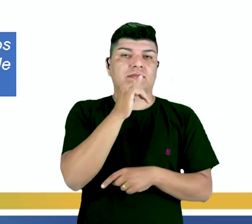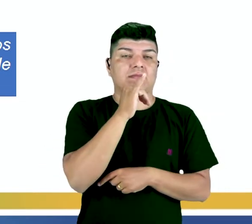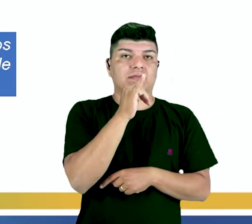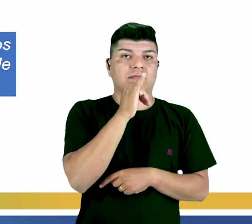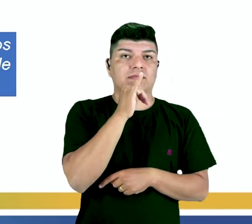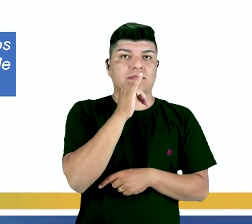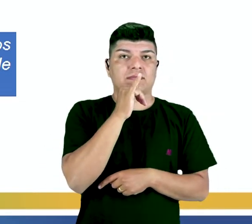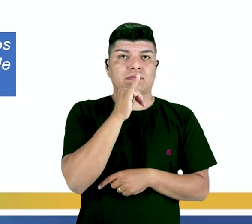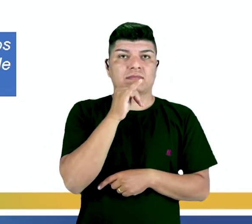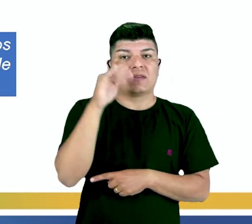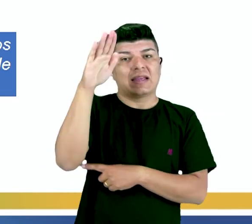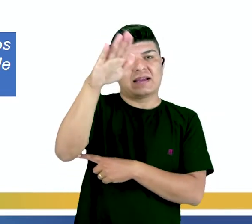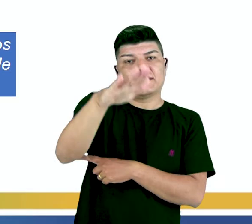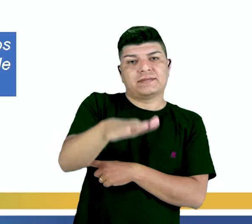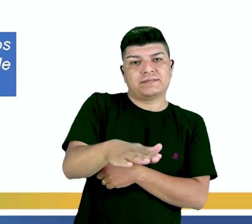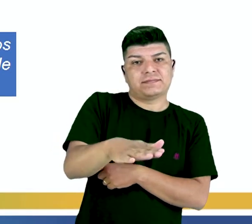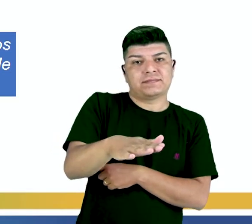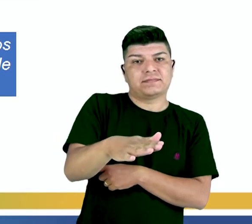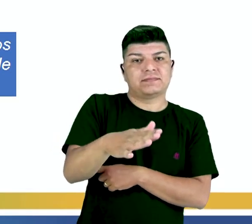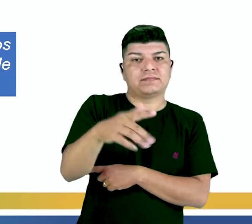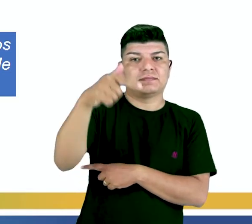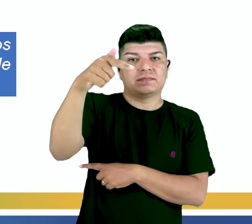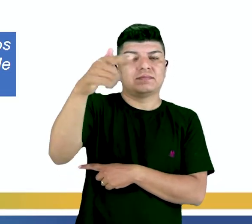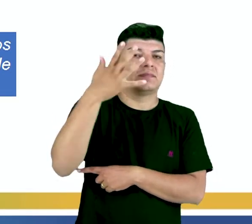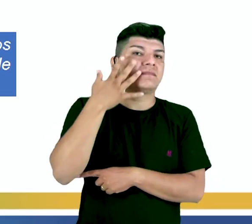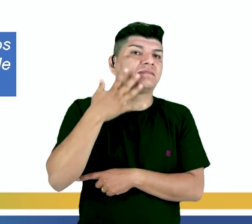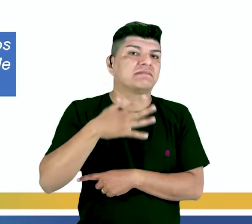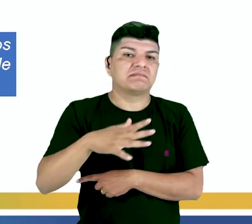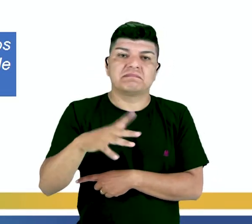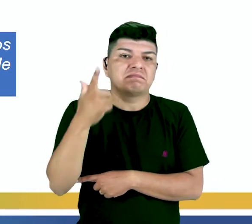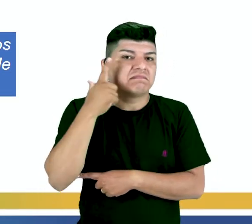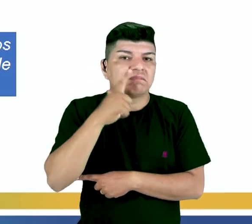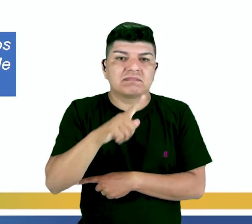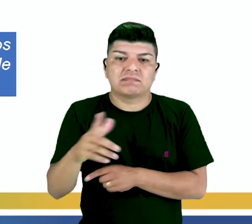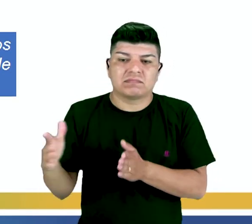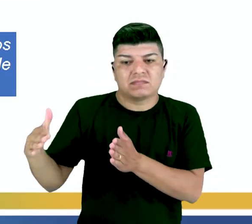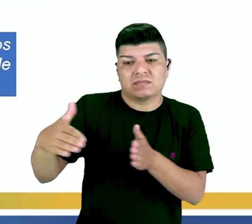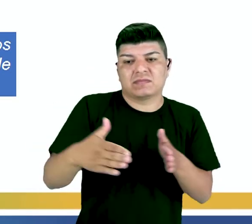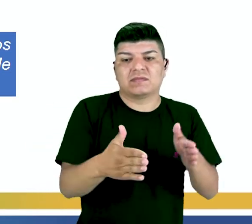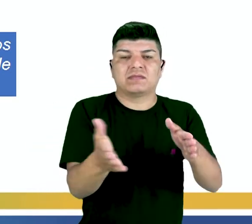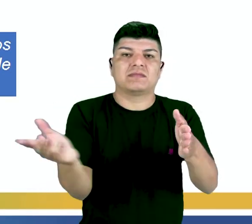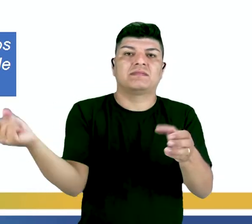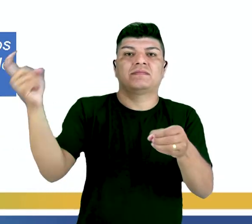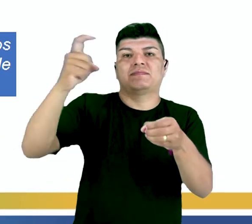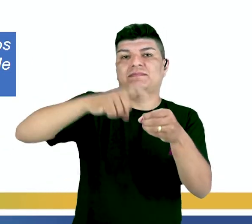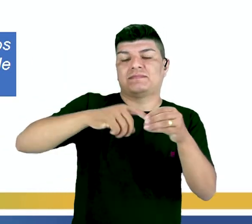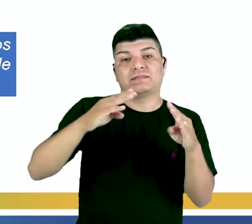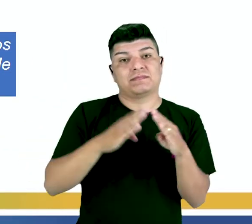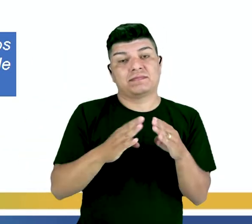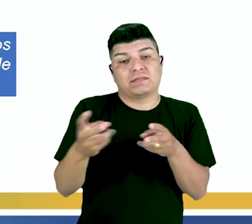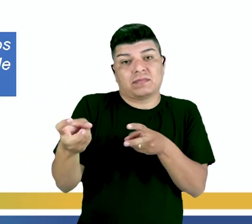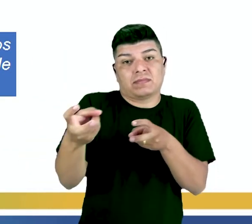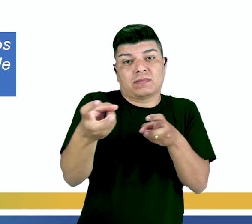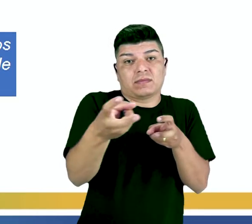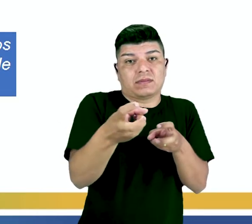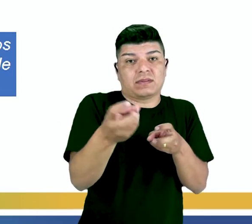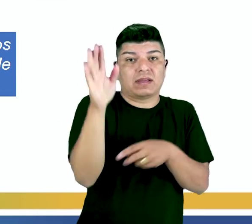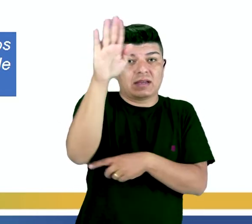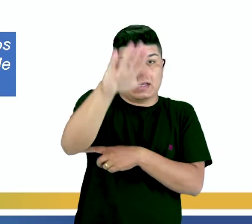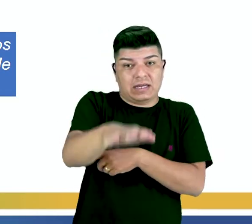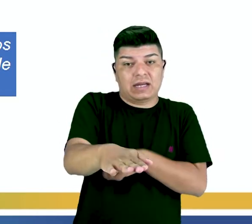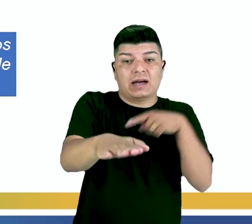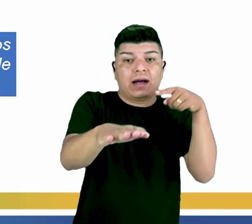Assim, naquela tarde, os sete meninos não conseguiram encontrar o caminho de volta. Então perceba que naquela tarde eu estou